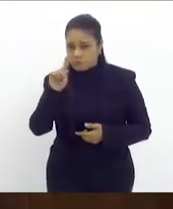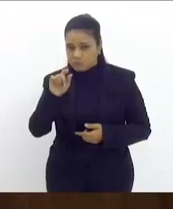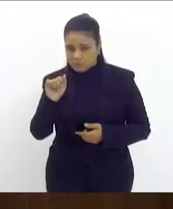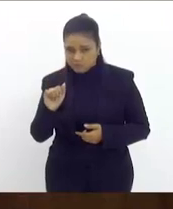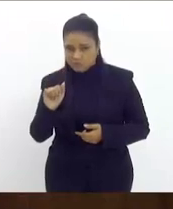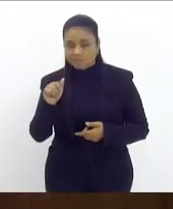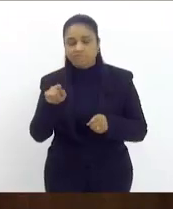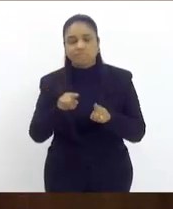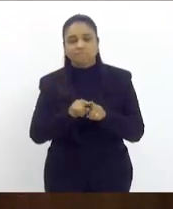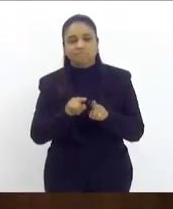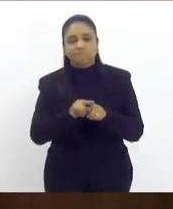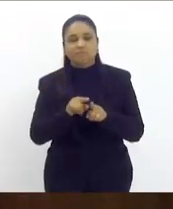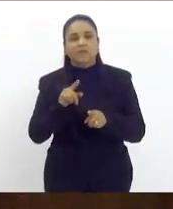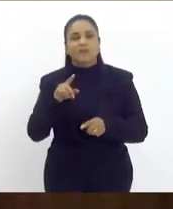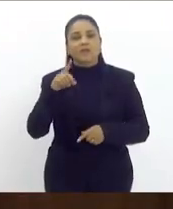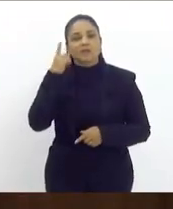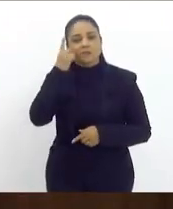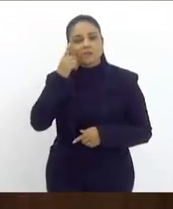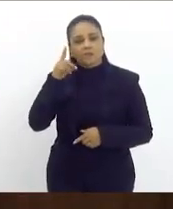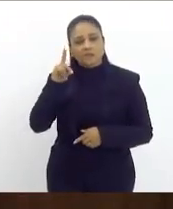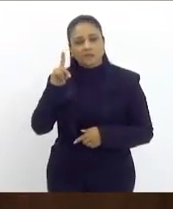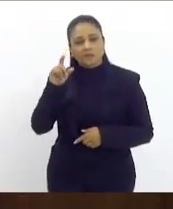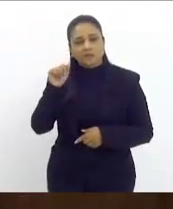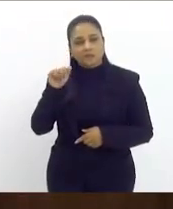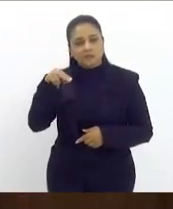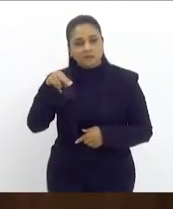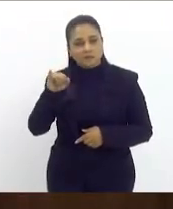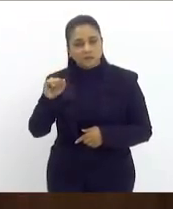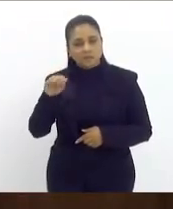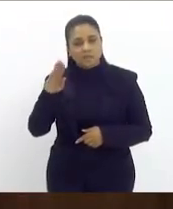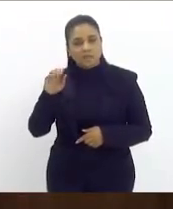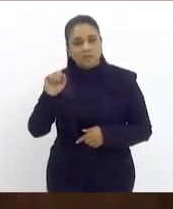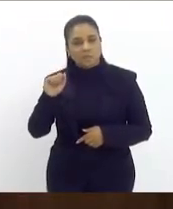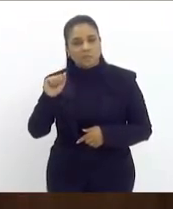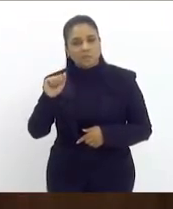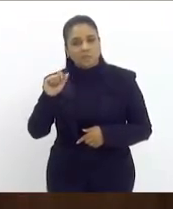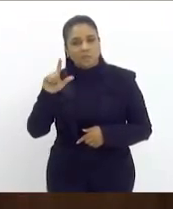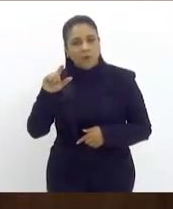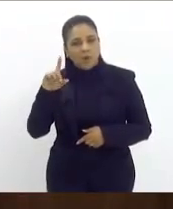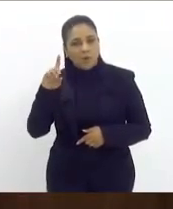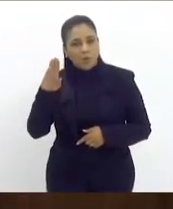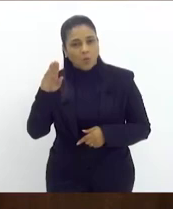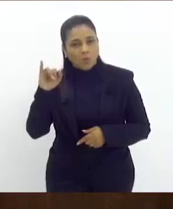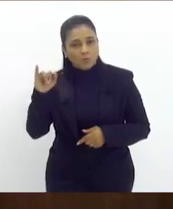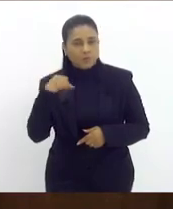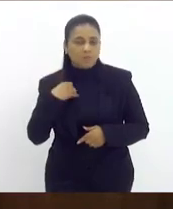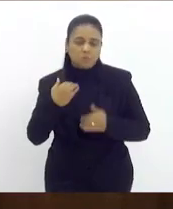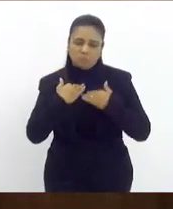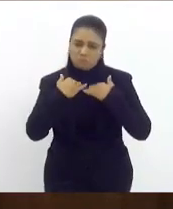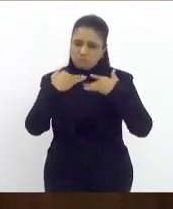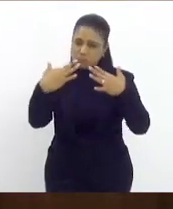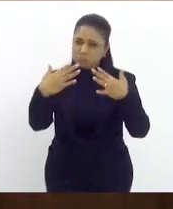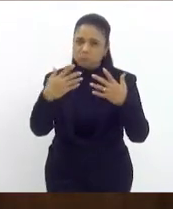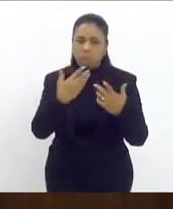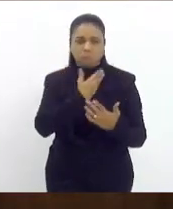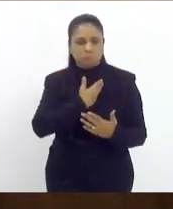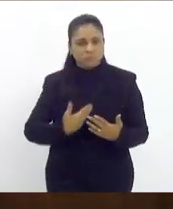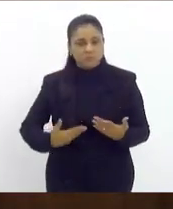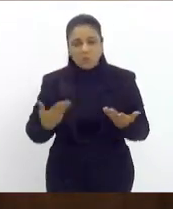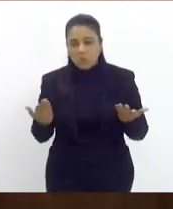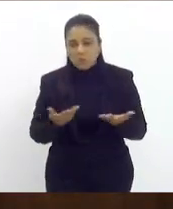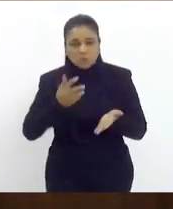Dani Balbi pela audiência pública realizada hoje, de uma audiência muito boa, muito